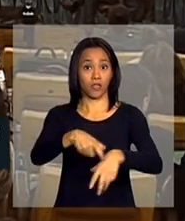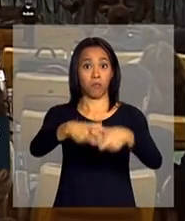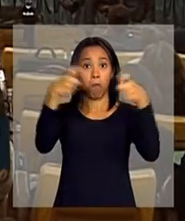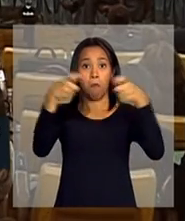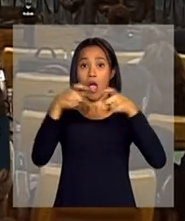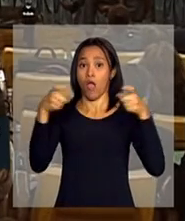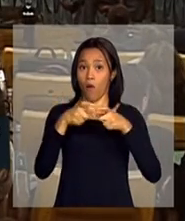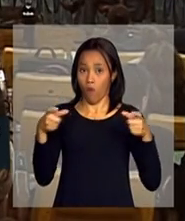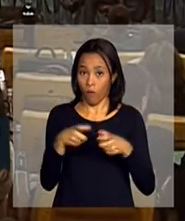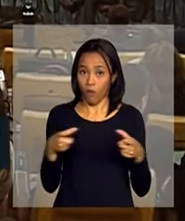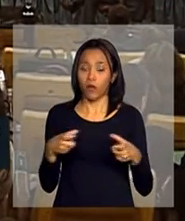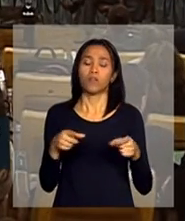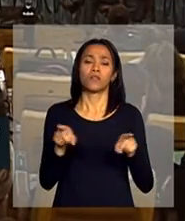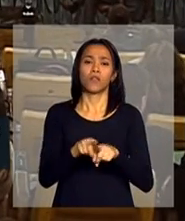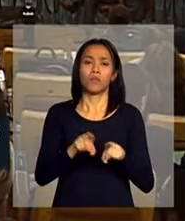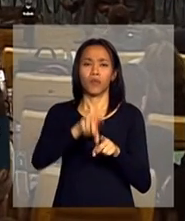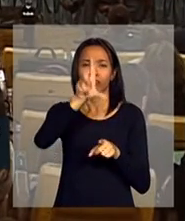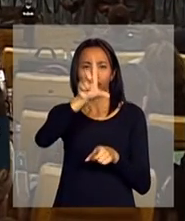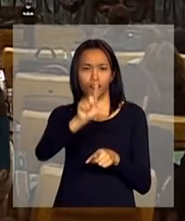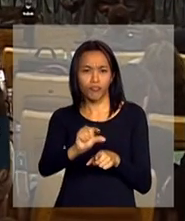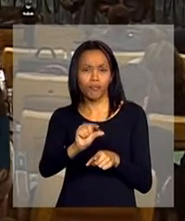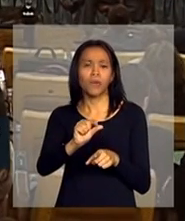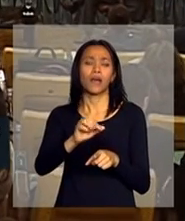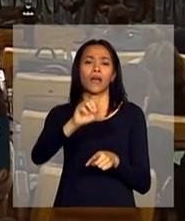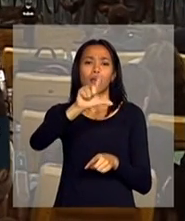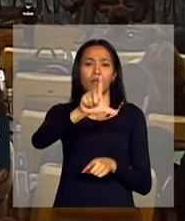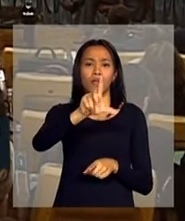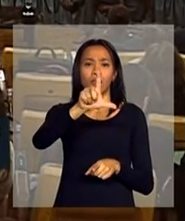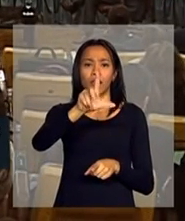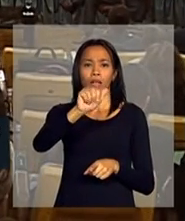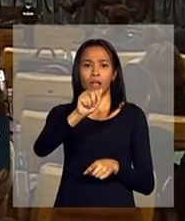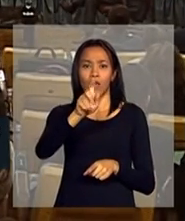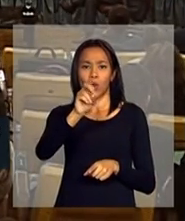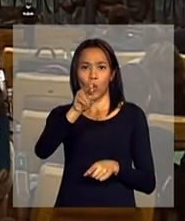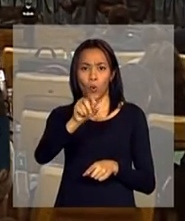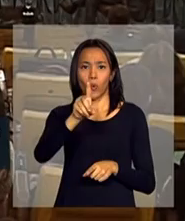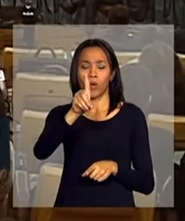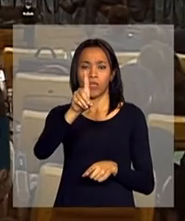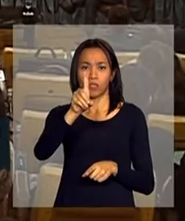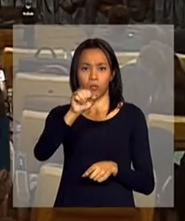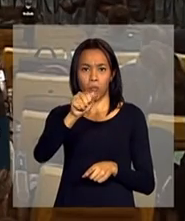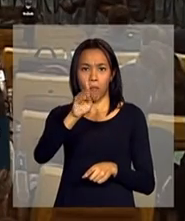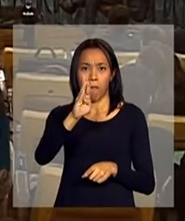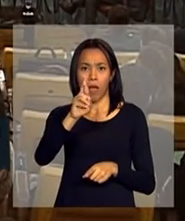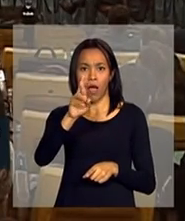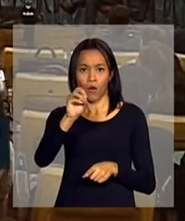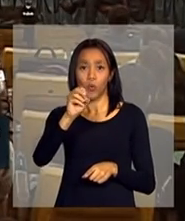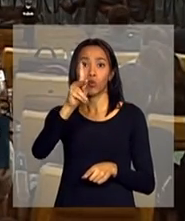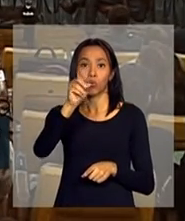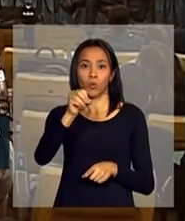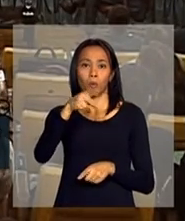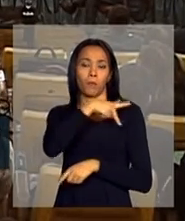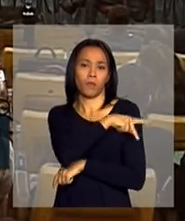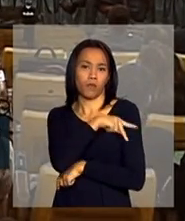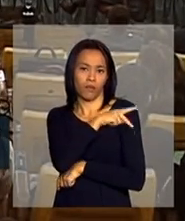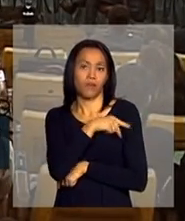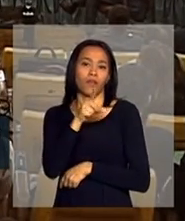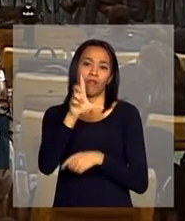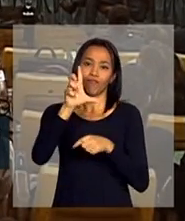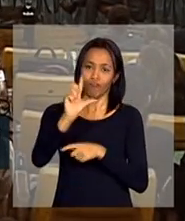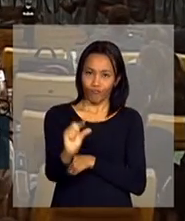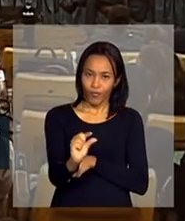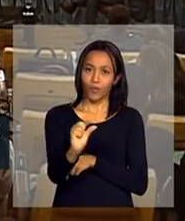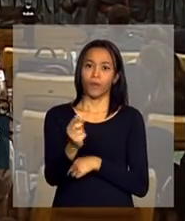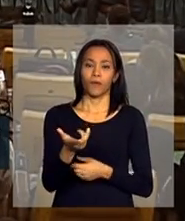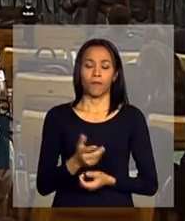os mais baixos, também Lagoa de Barro do Piauí, também está lá, é menor. Enfim, então,